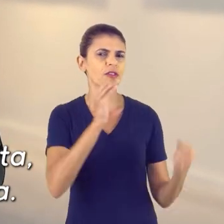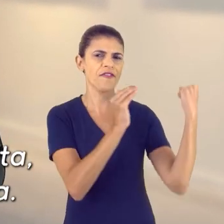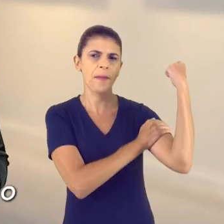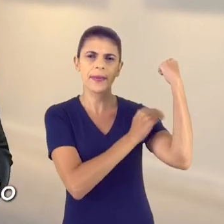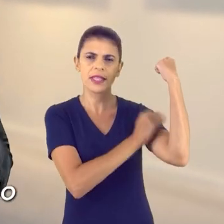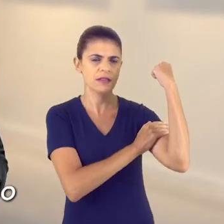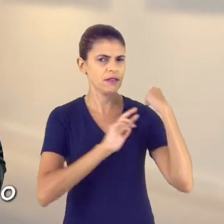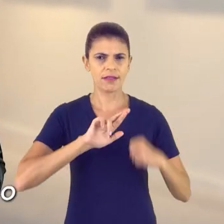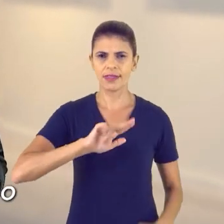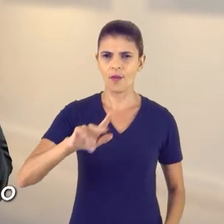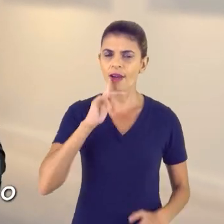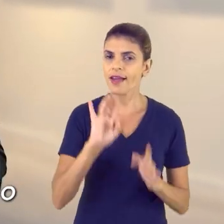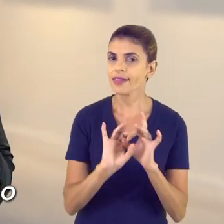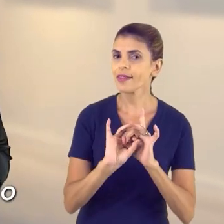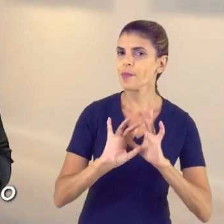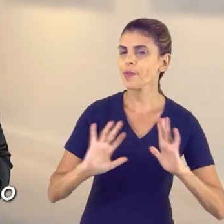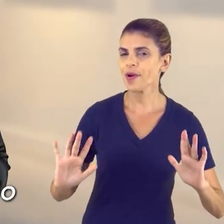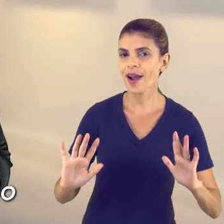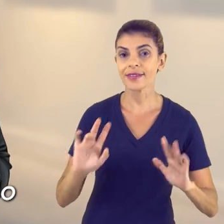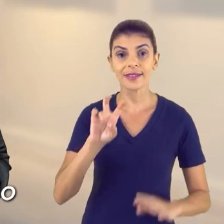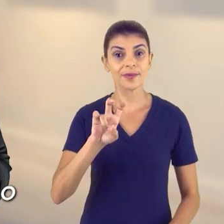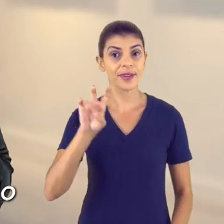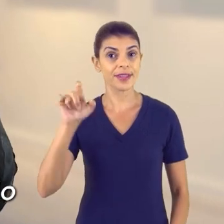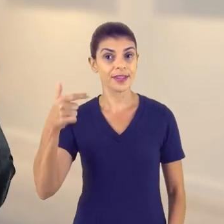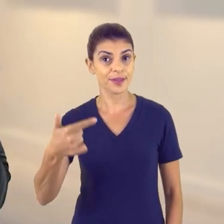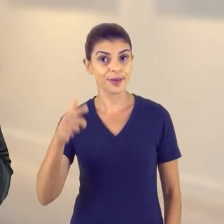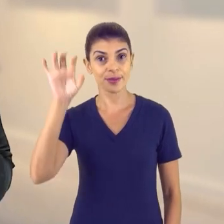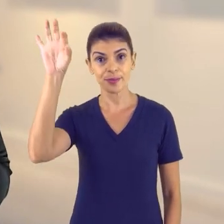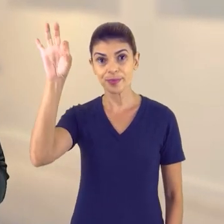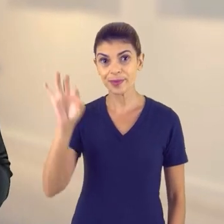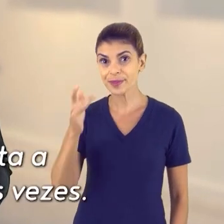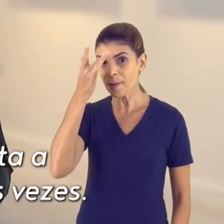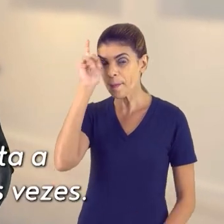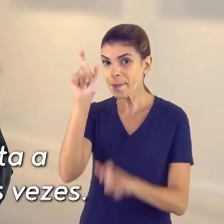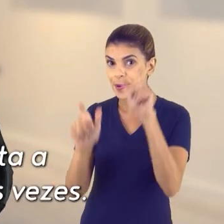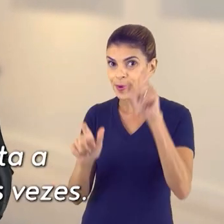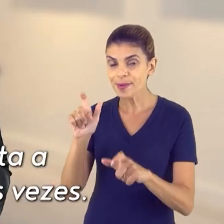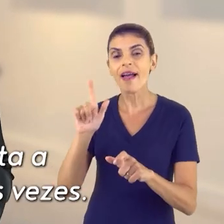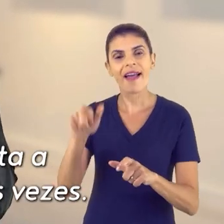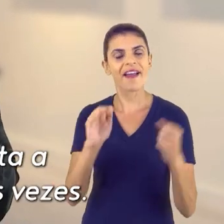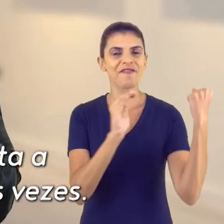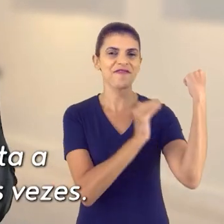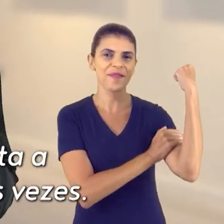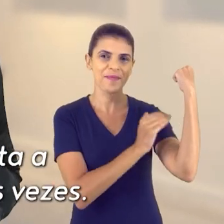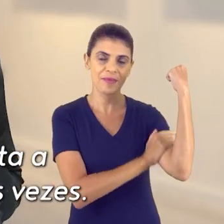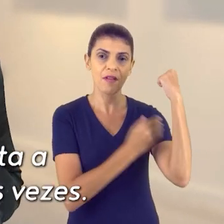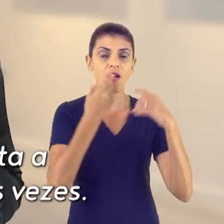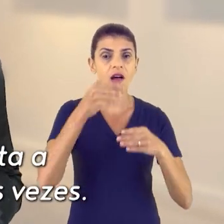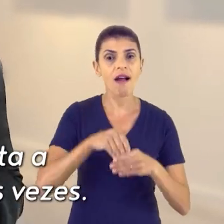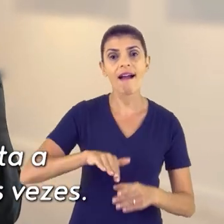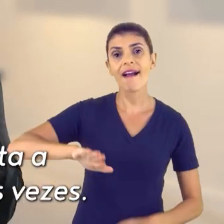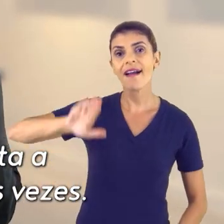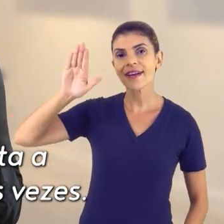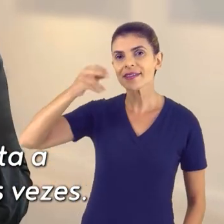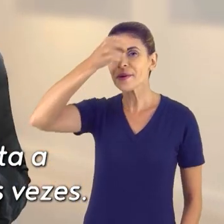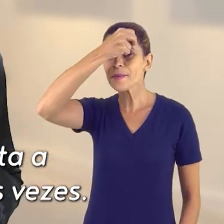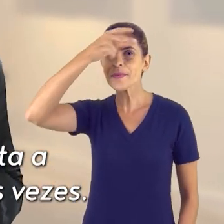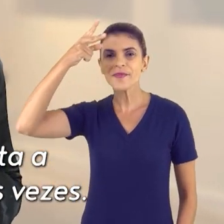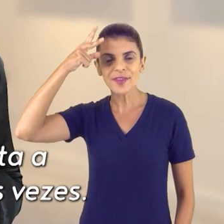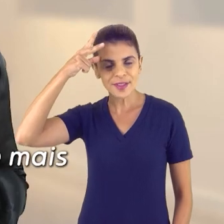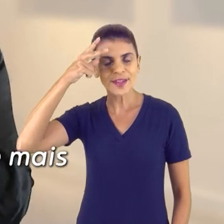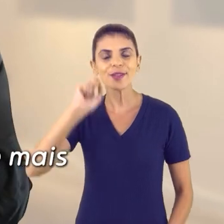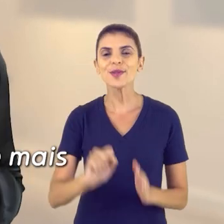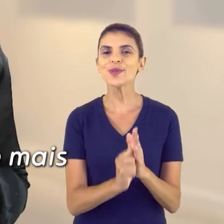democrática. Afinal, 52% do eleitorado é feminino. Já fui vereadora e candidata a prefeita na minha cidade duas